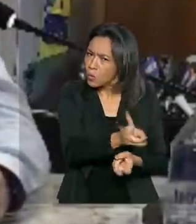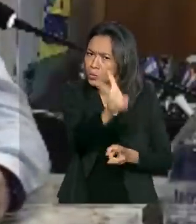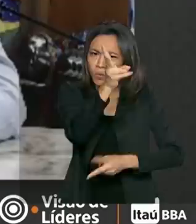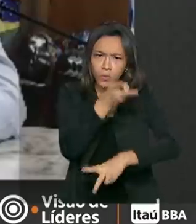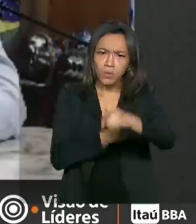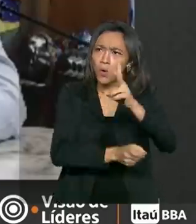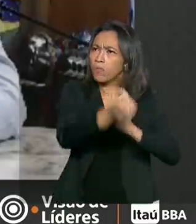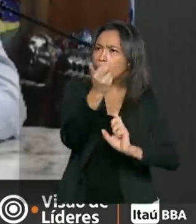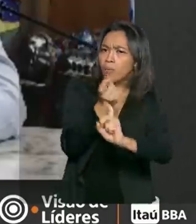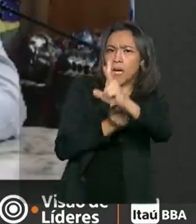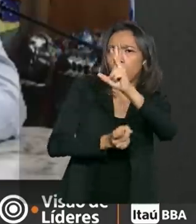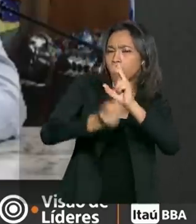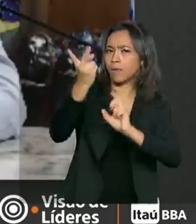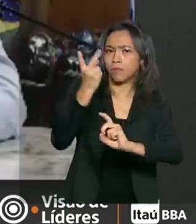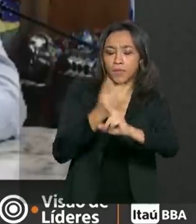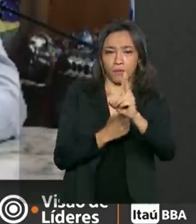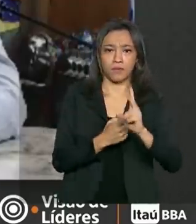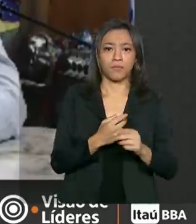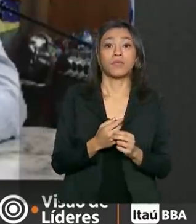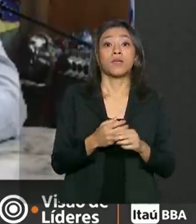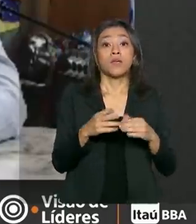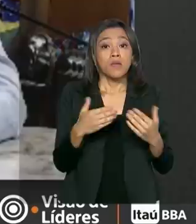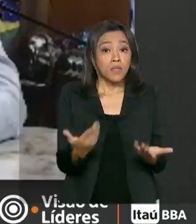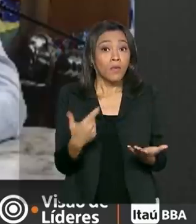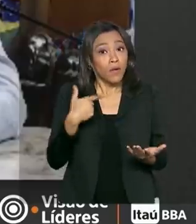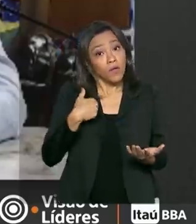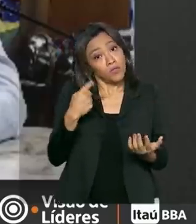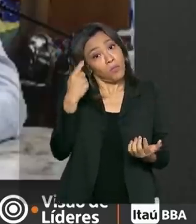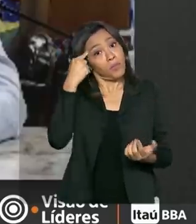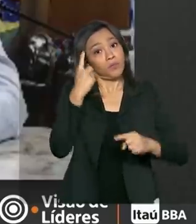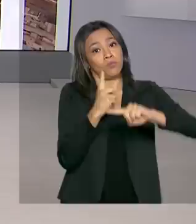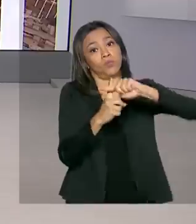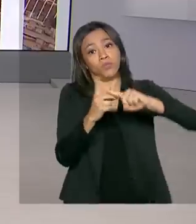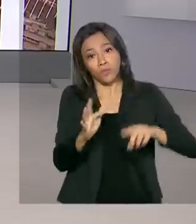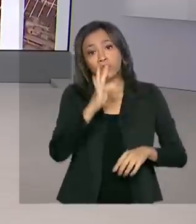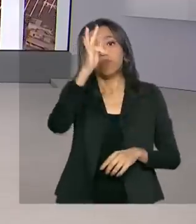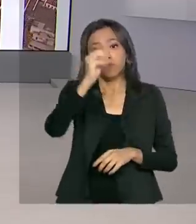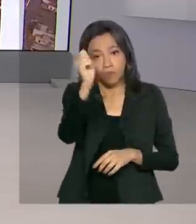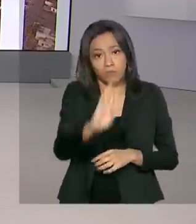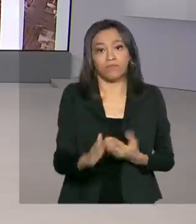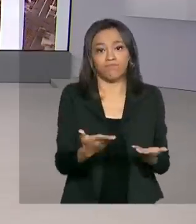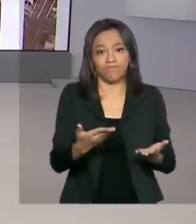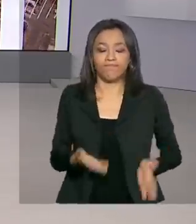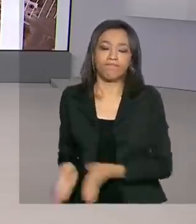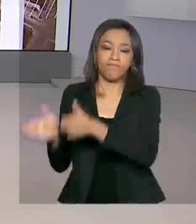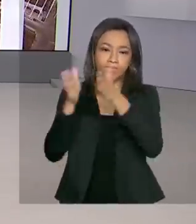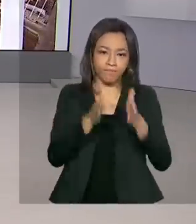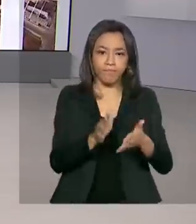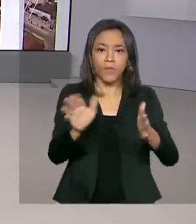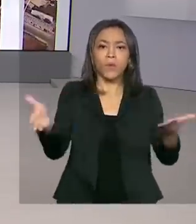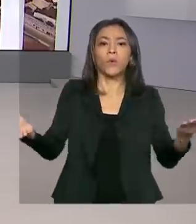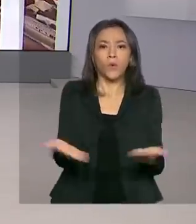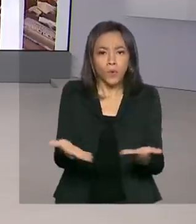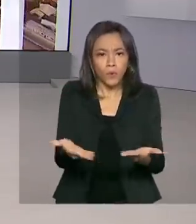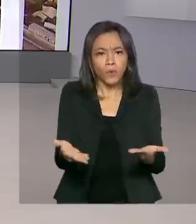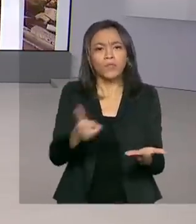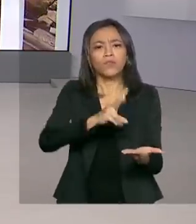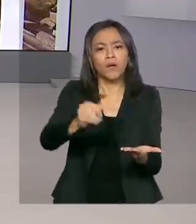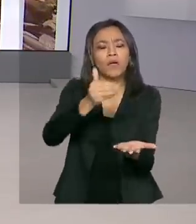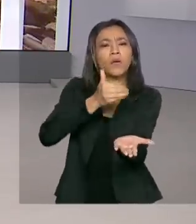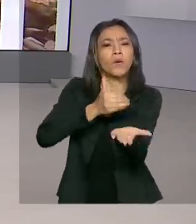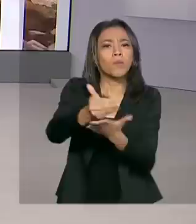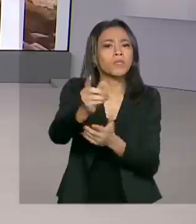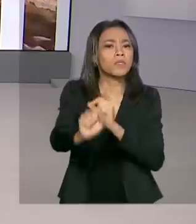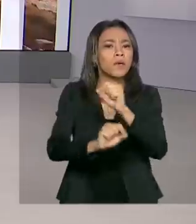de comércio. Então, eu só posso estar otimista com o futuro do Brasil. A partir de hoje, será implementada a